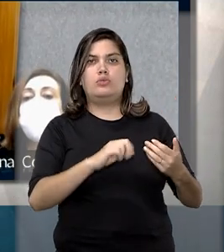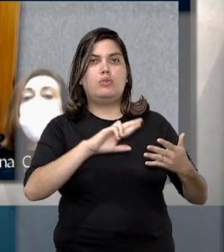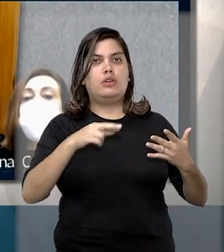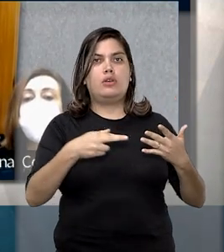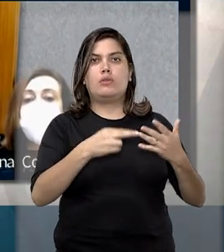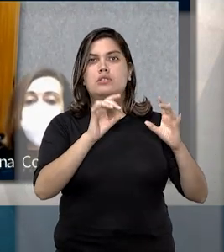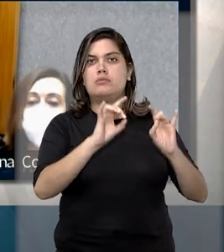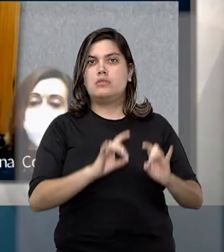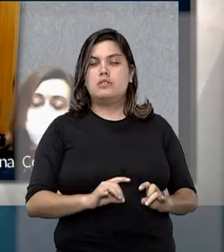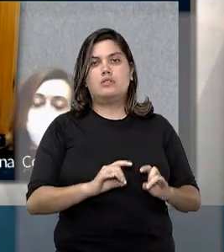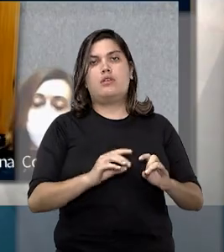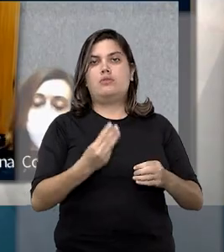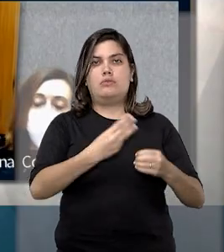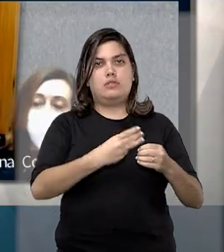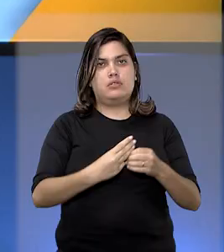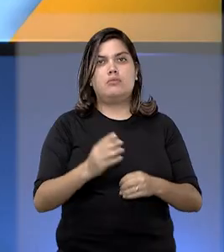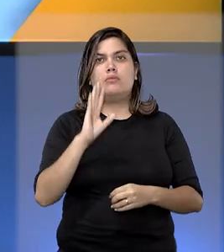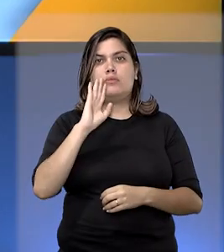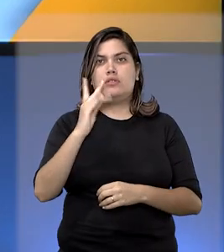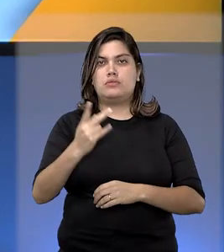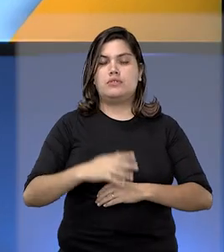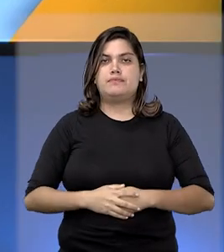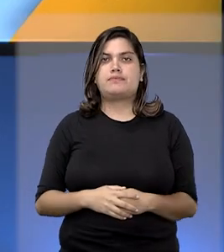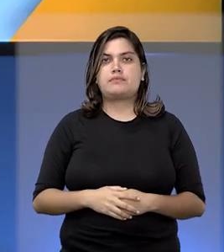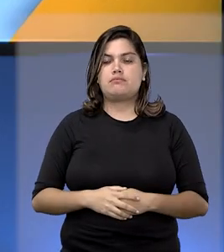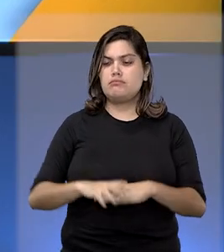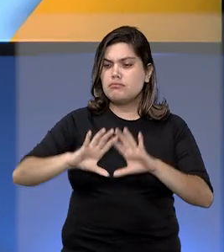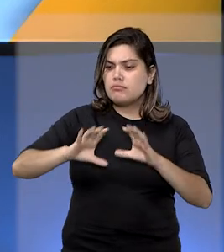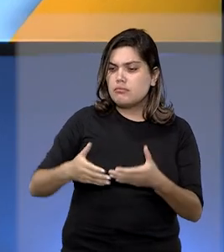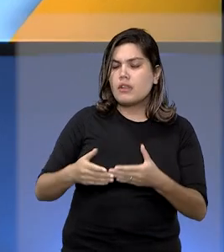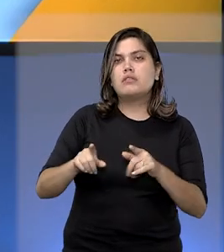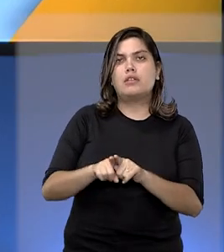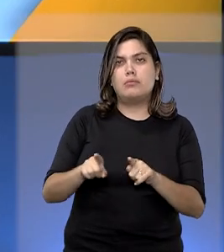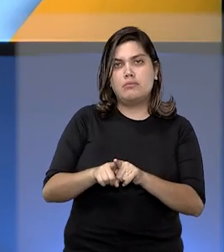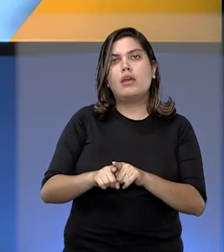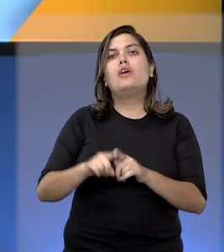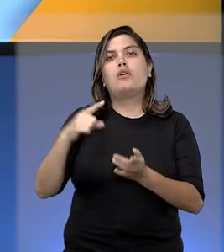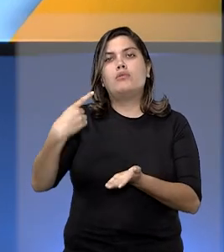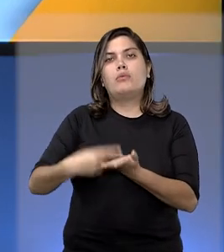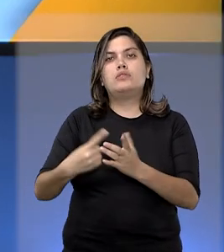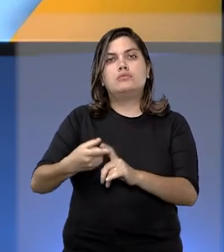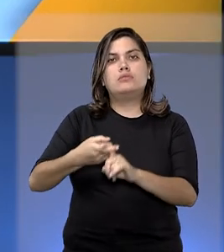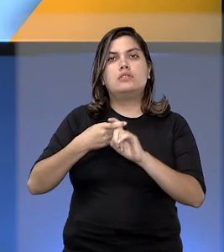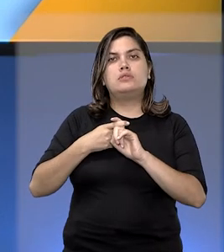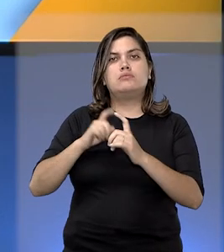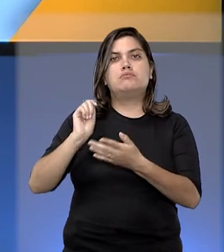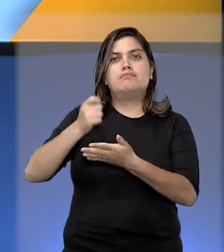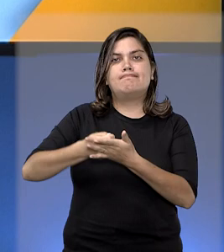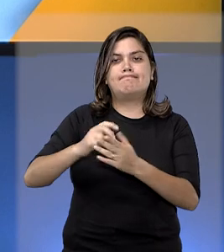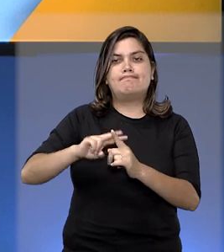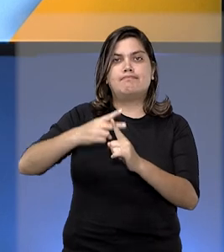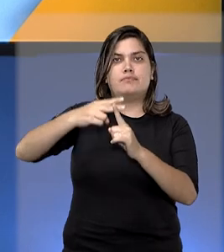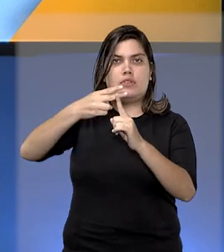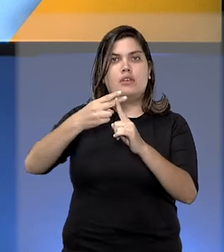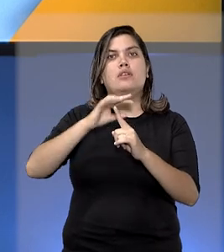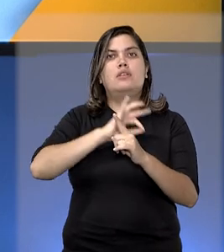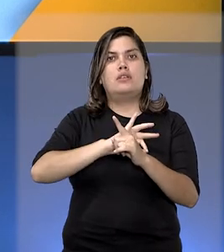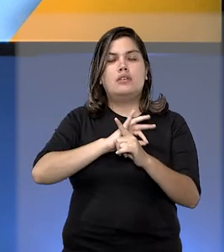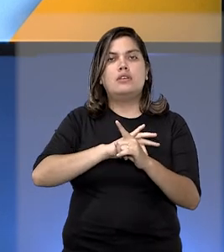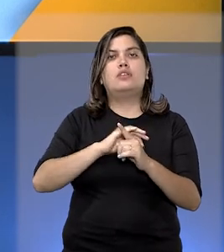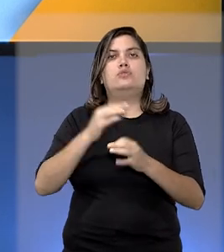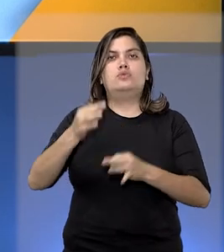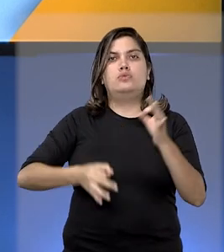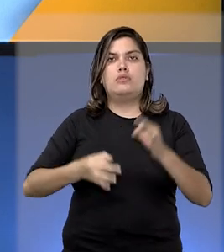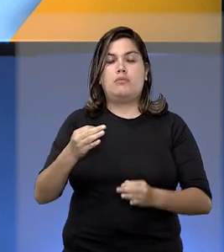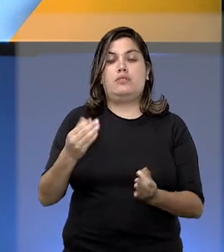especial do município de Belo Horizonte. O colegiado também confirmou a suspensão de gratificações de juiz durante licença